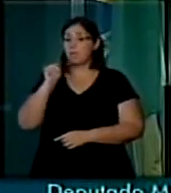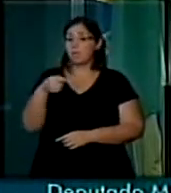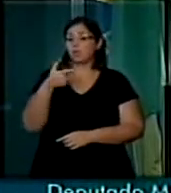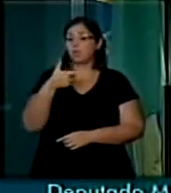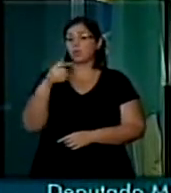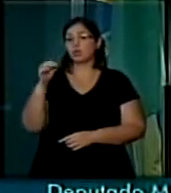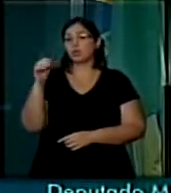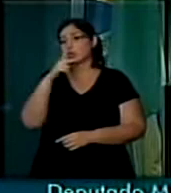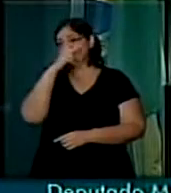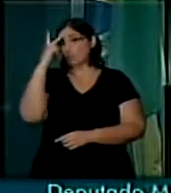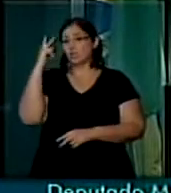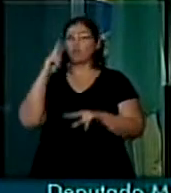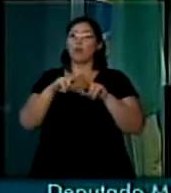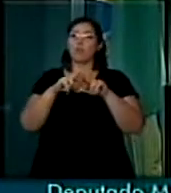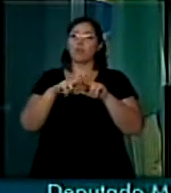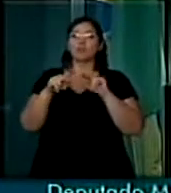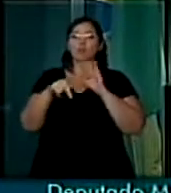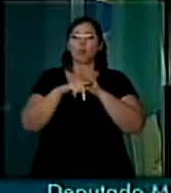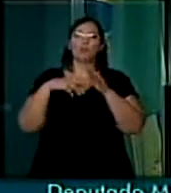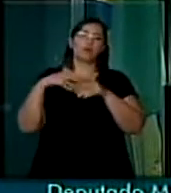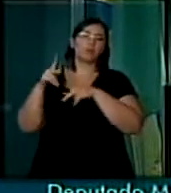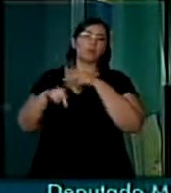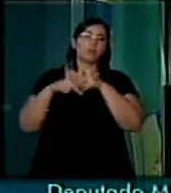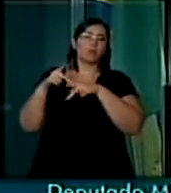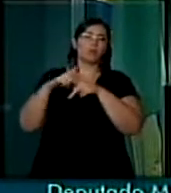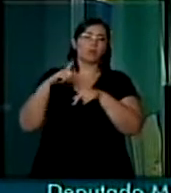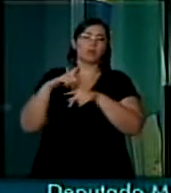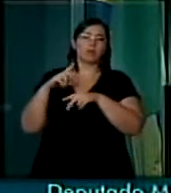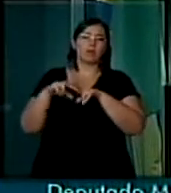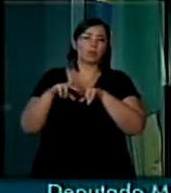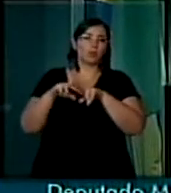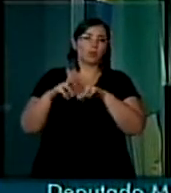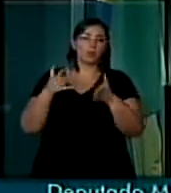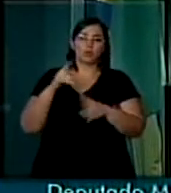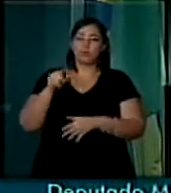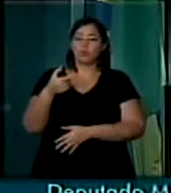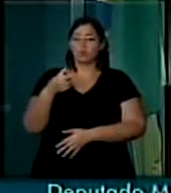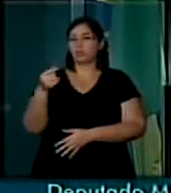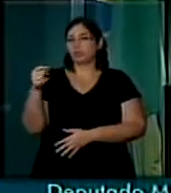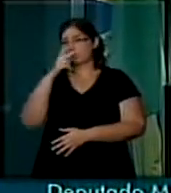presos, que é a nossa população carcerária hoje,